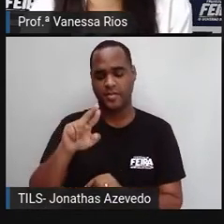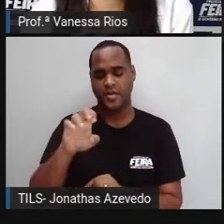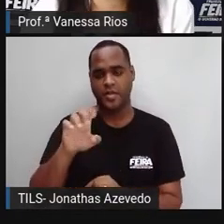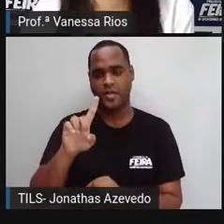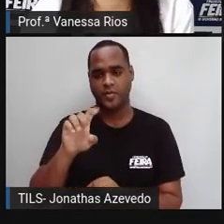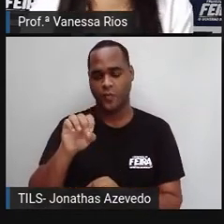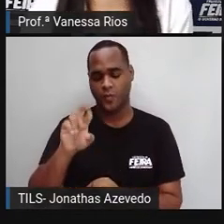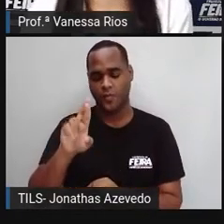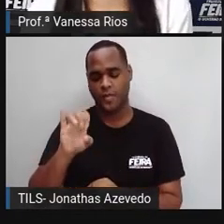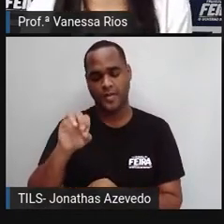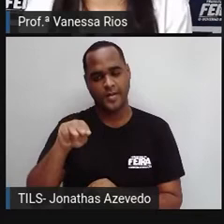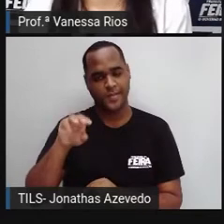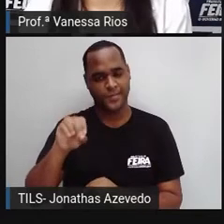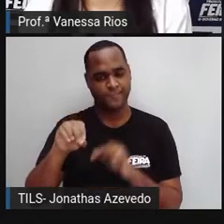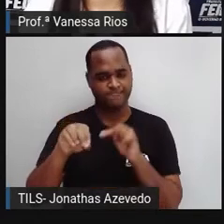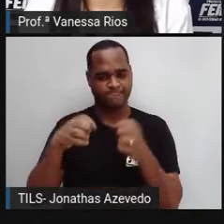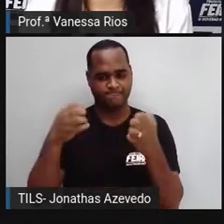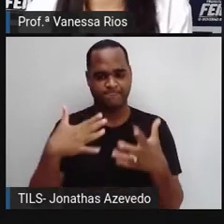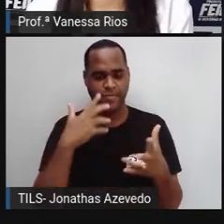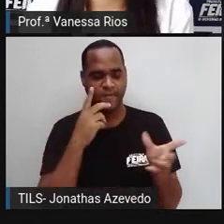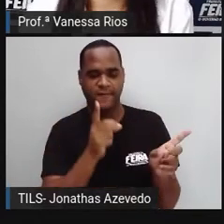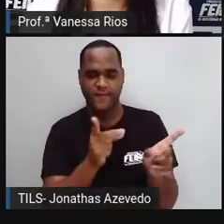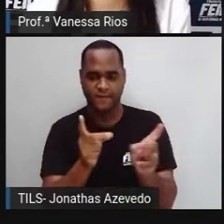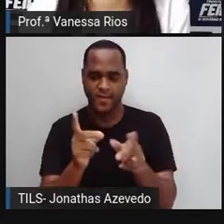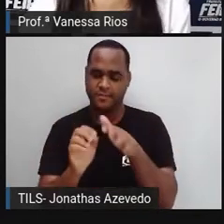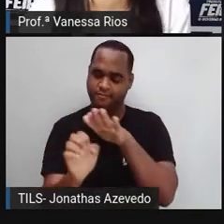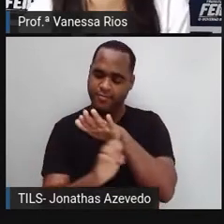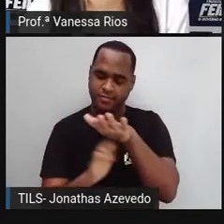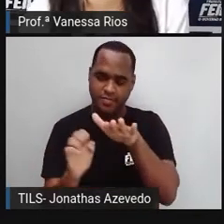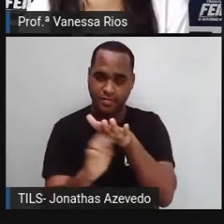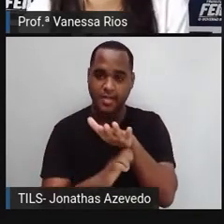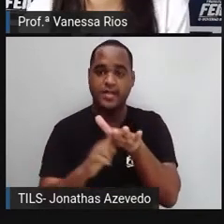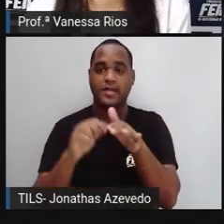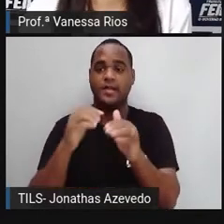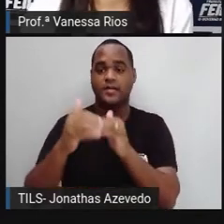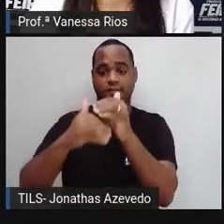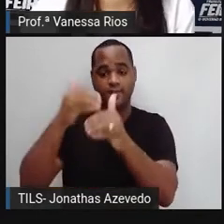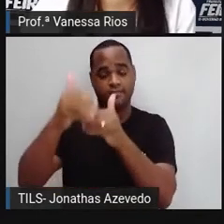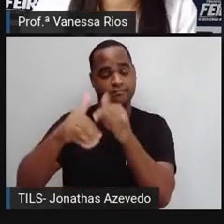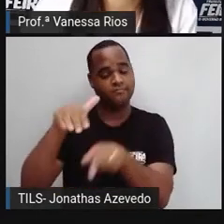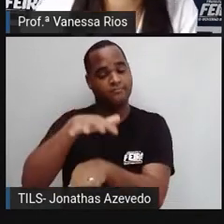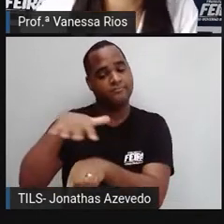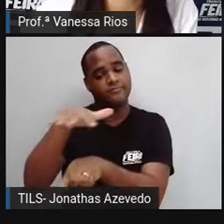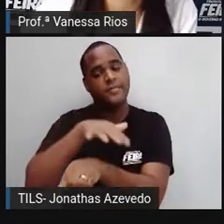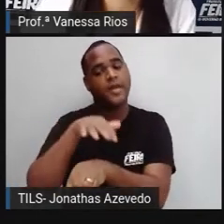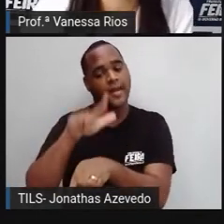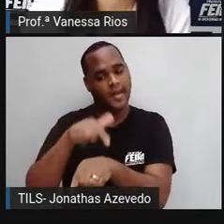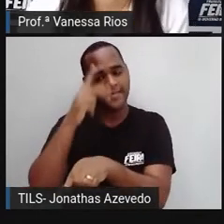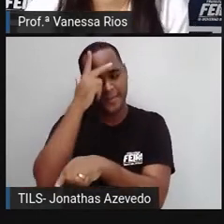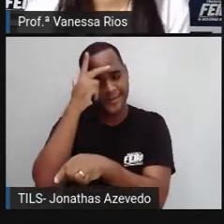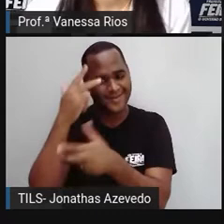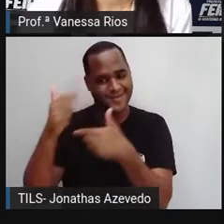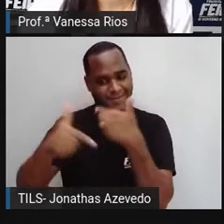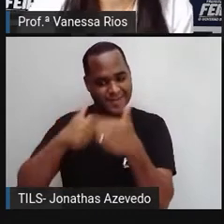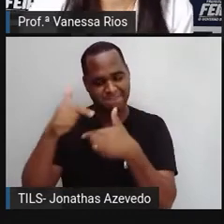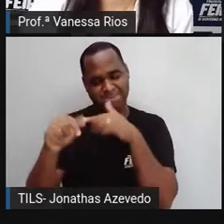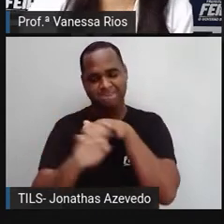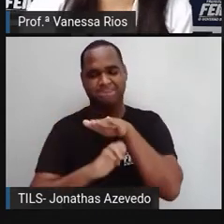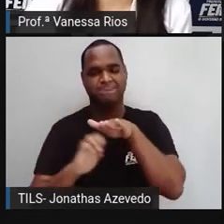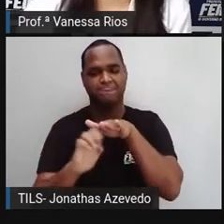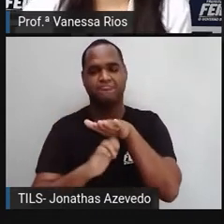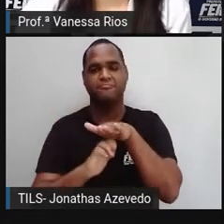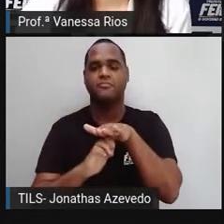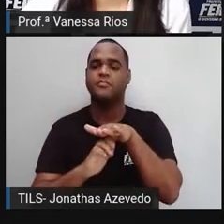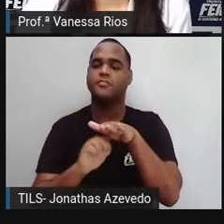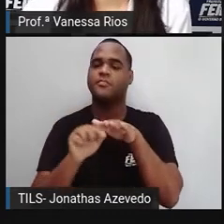financeiro, às atividades econômicas desenvolvidas principalmente por empresários. E aí ela